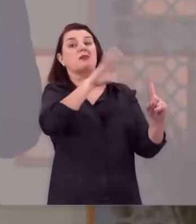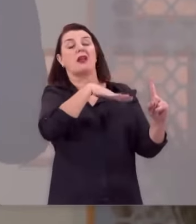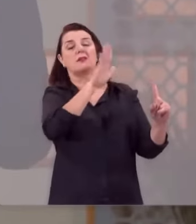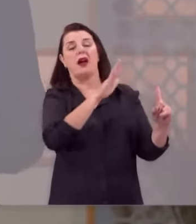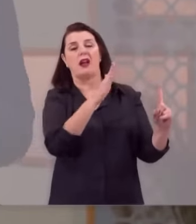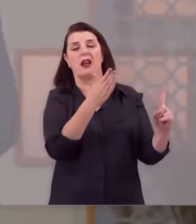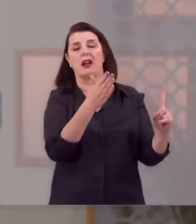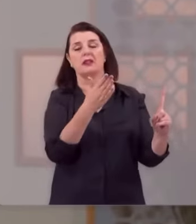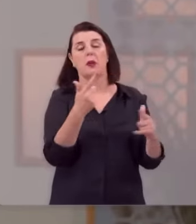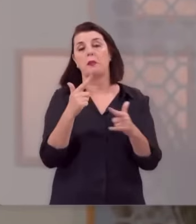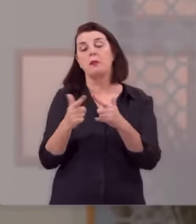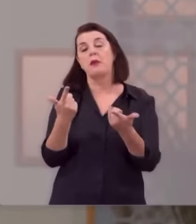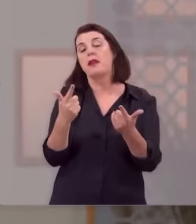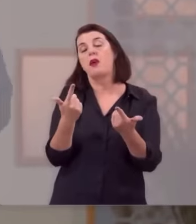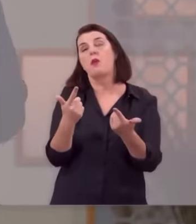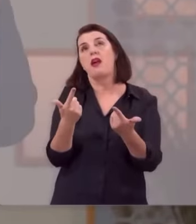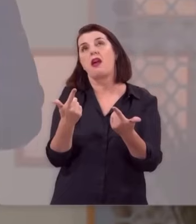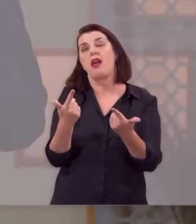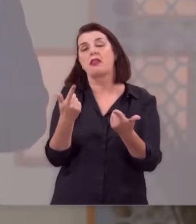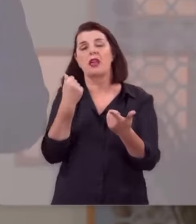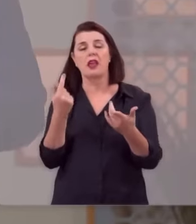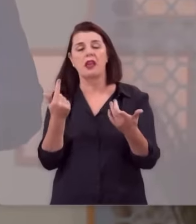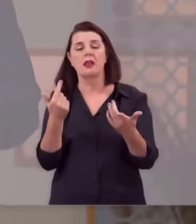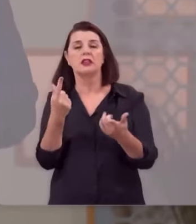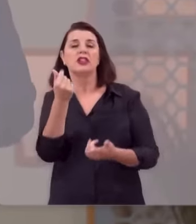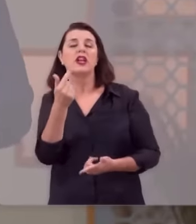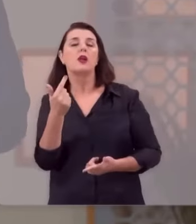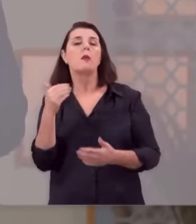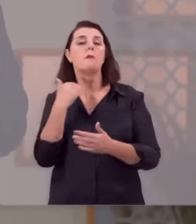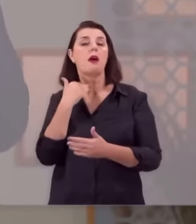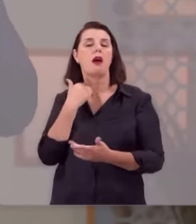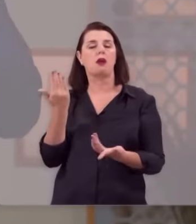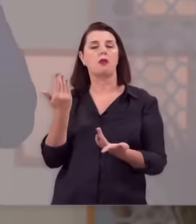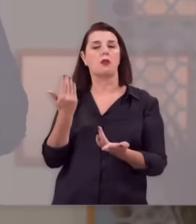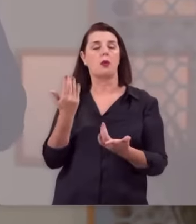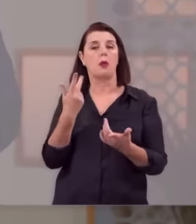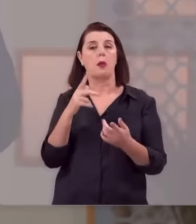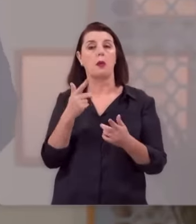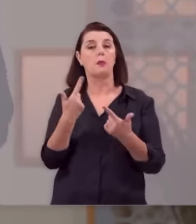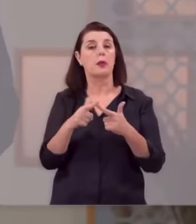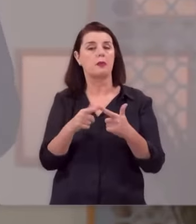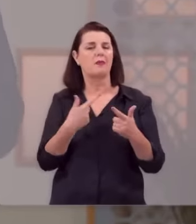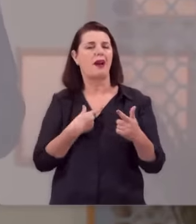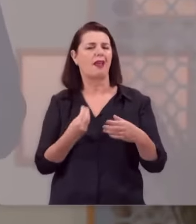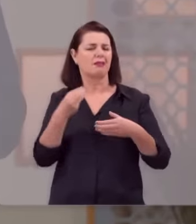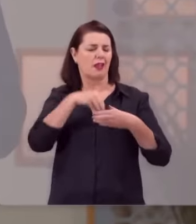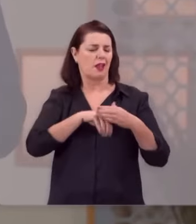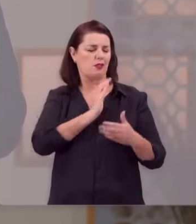carregar dinheiro no bolso ou colocá-lo no banco, o problema é entronizá-lo no coração.